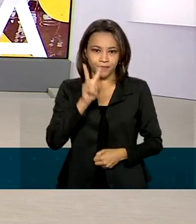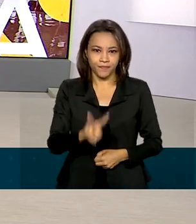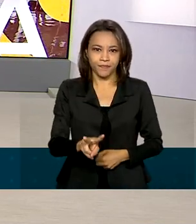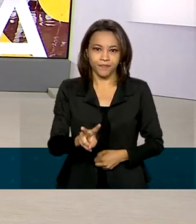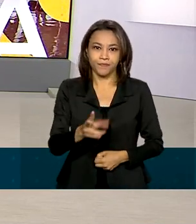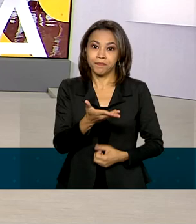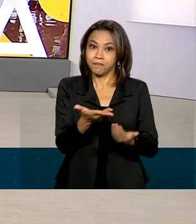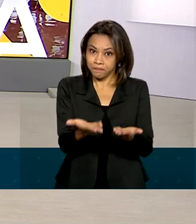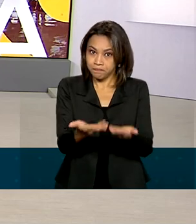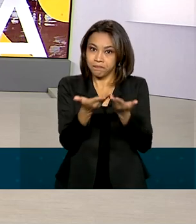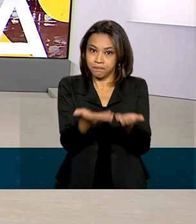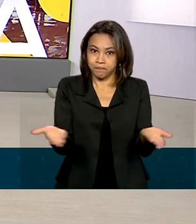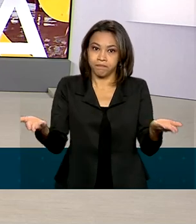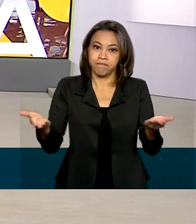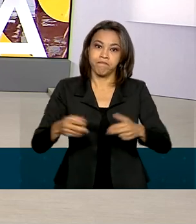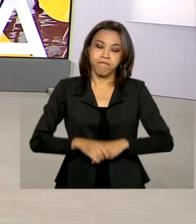.mec.gov.br.